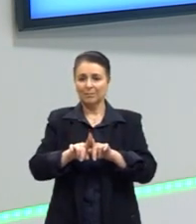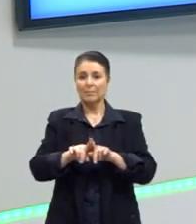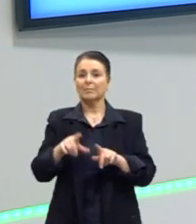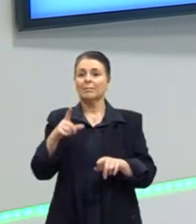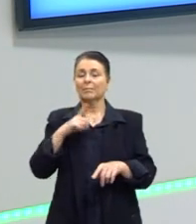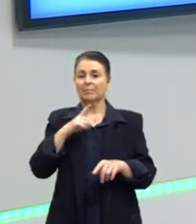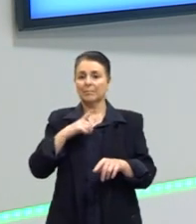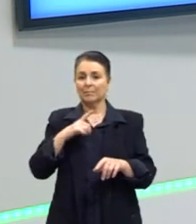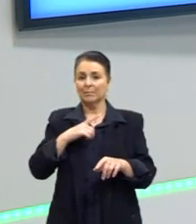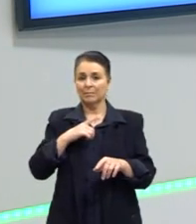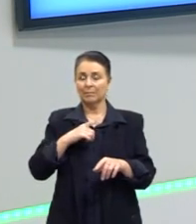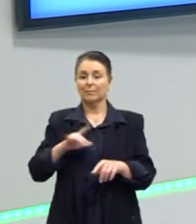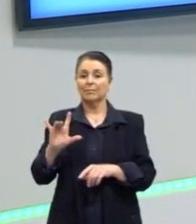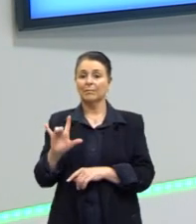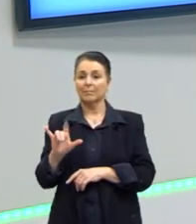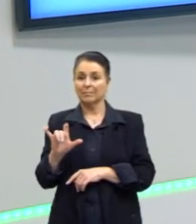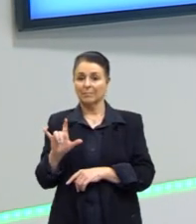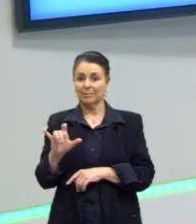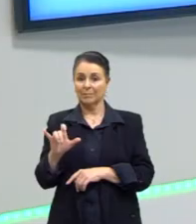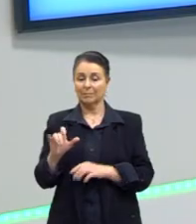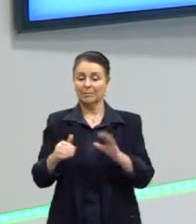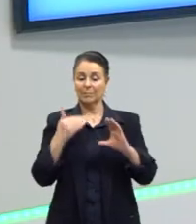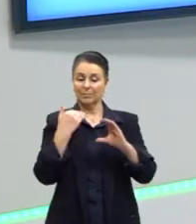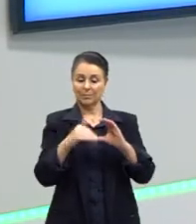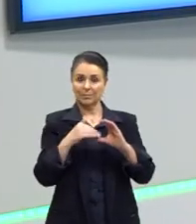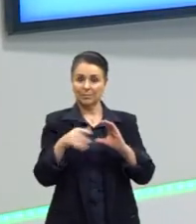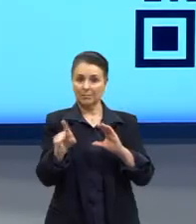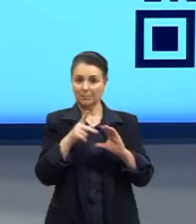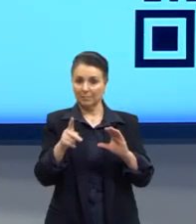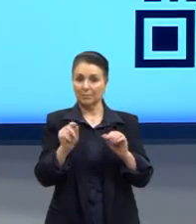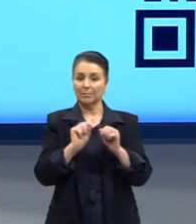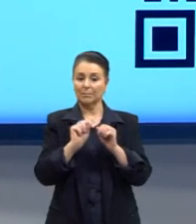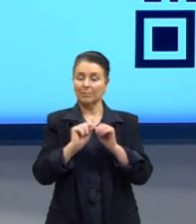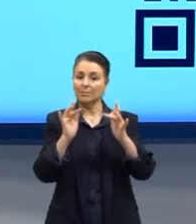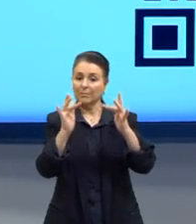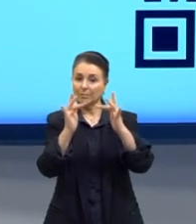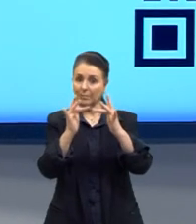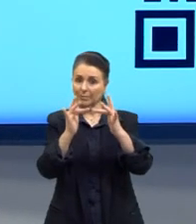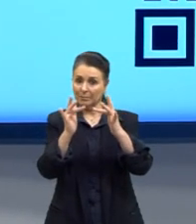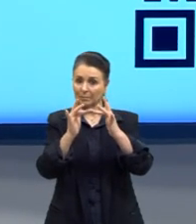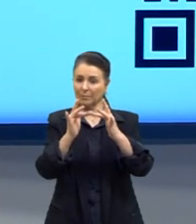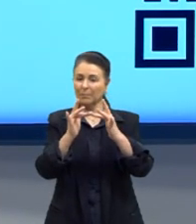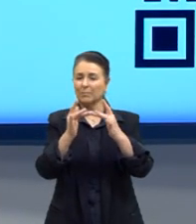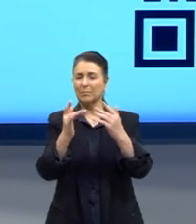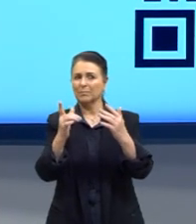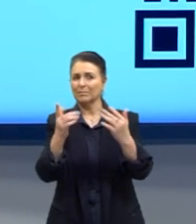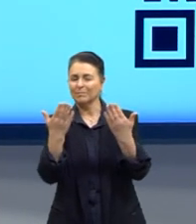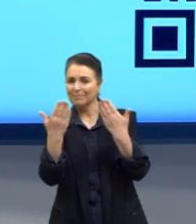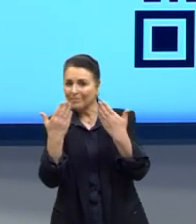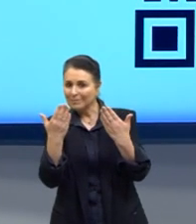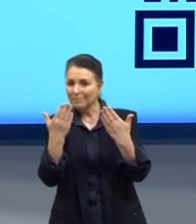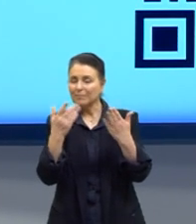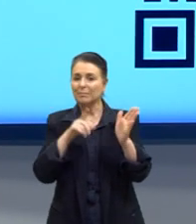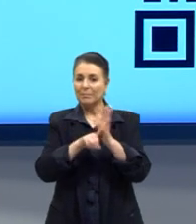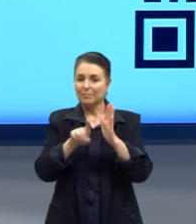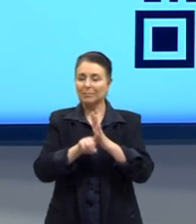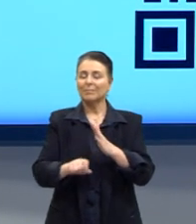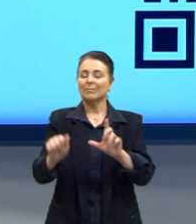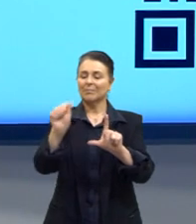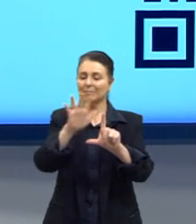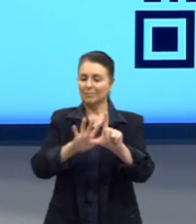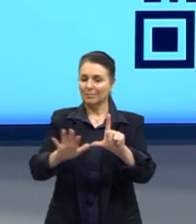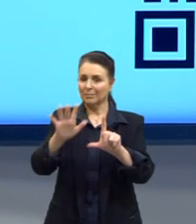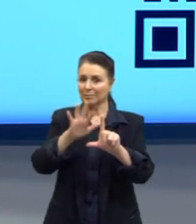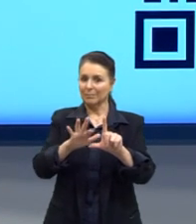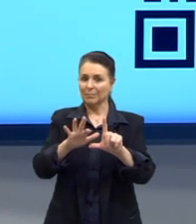vocês o Insta e o e-mail se vocês quiserem entrar em contato, tirar alguma dúvida e também no QR Code para